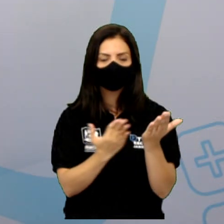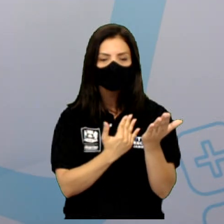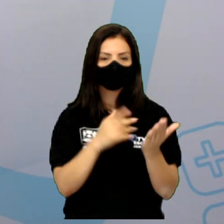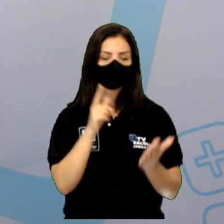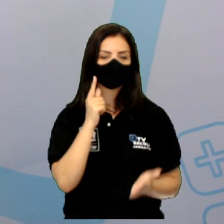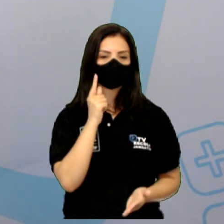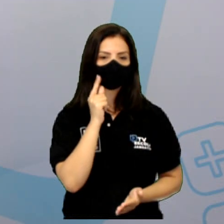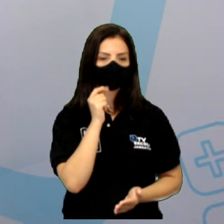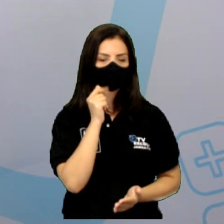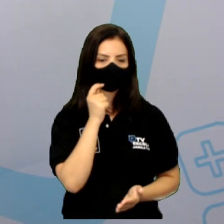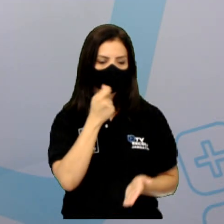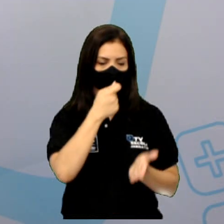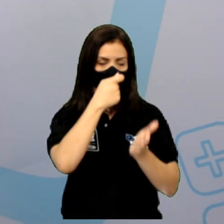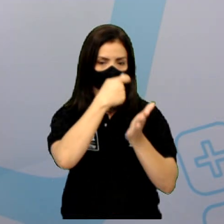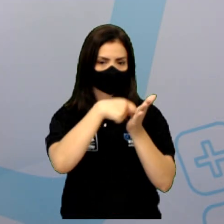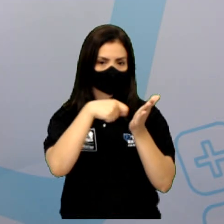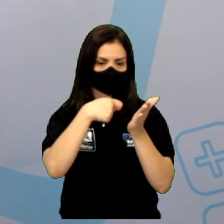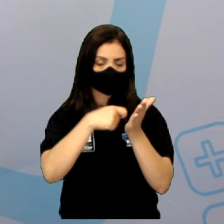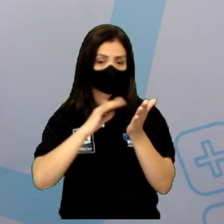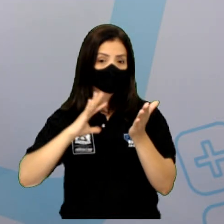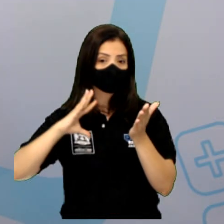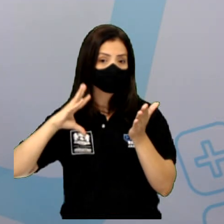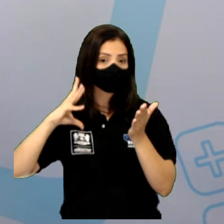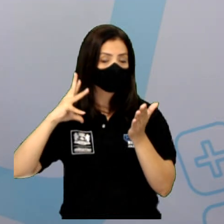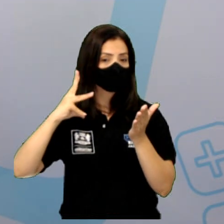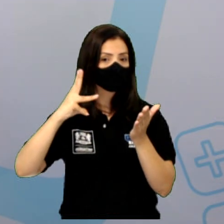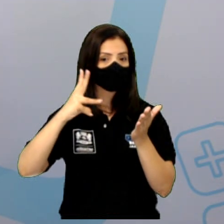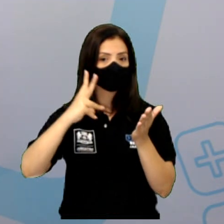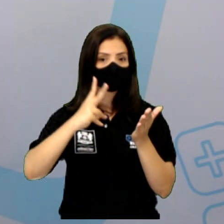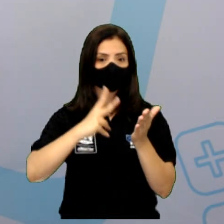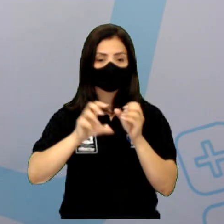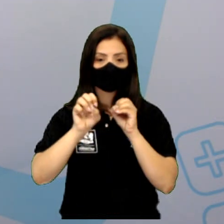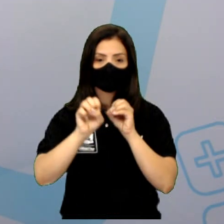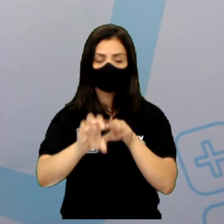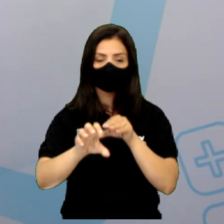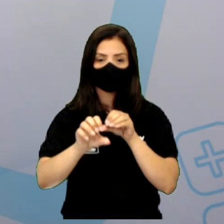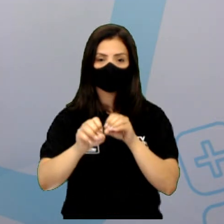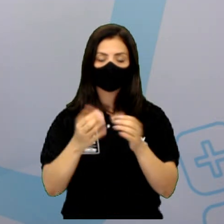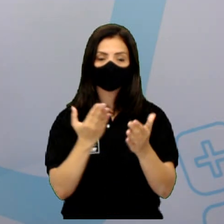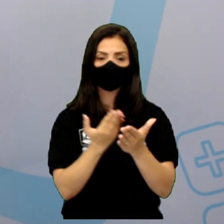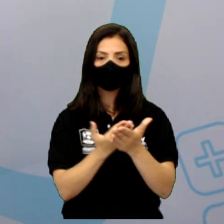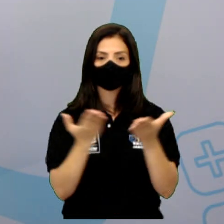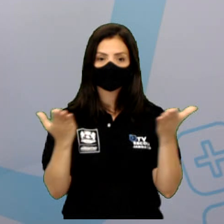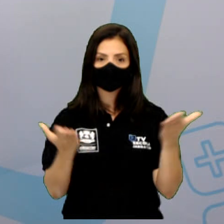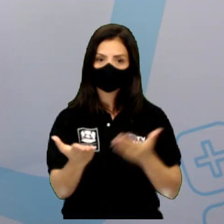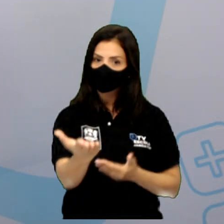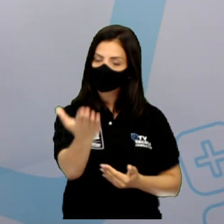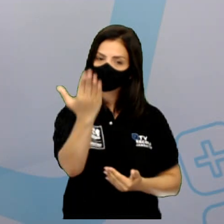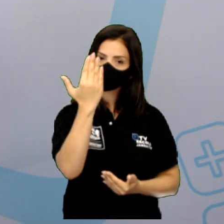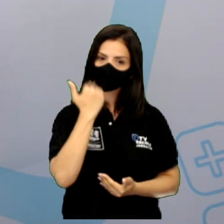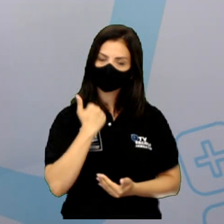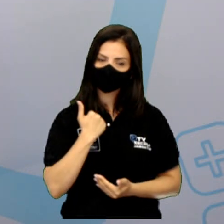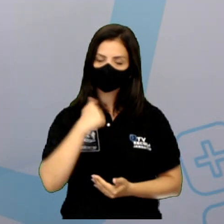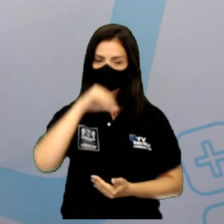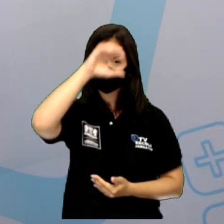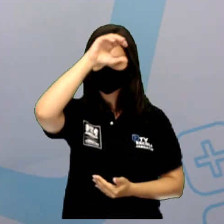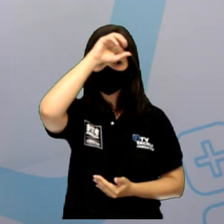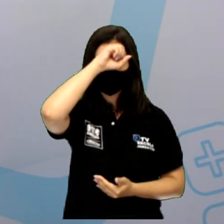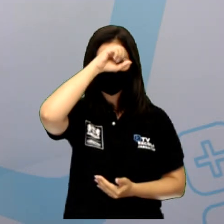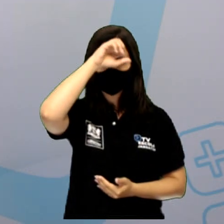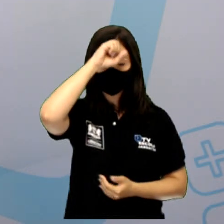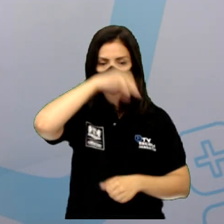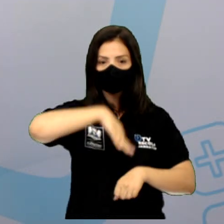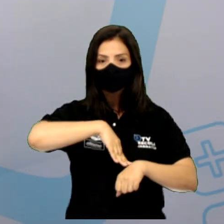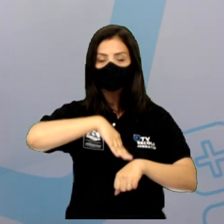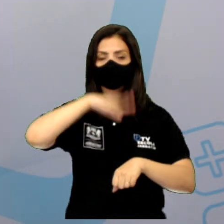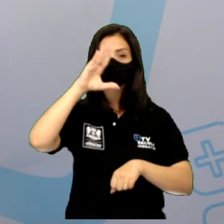lápis, anotem tudo o que for falado na aula de hoje. Vamos embora, vamos aprender mais sobre